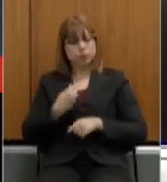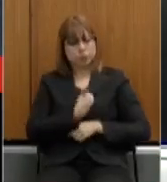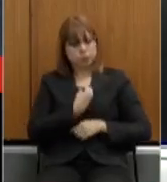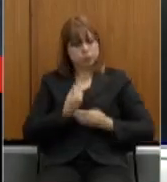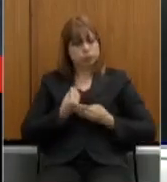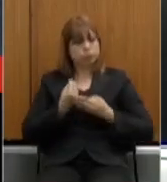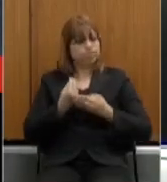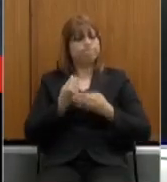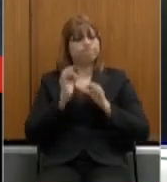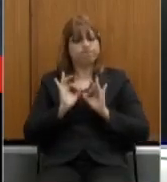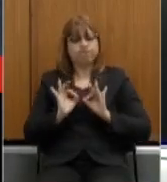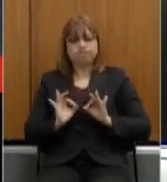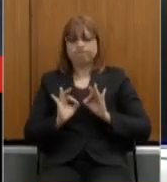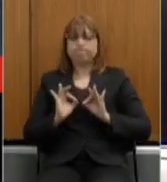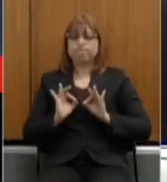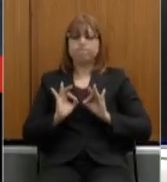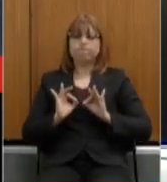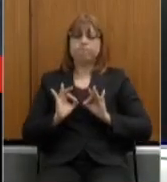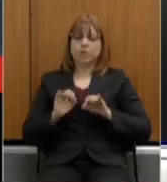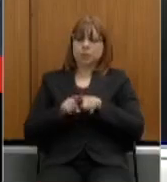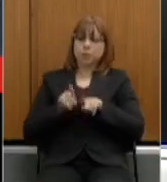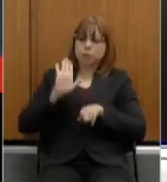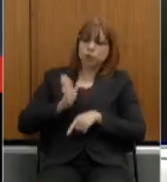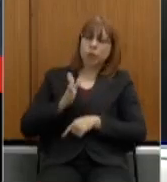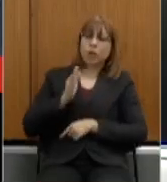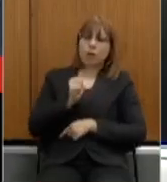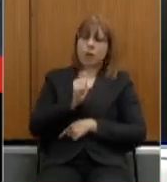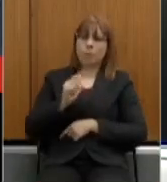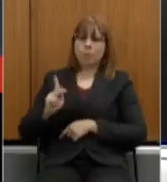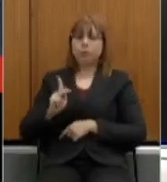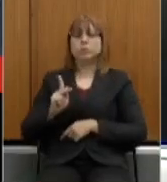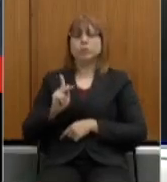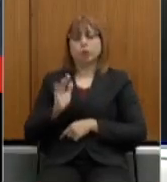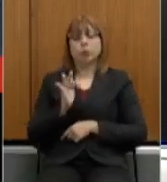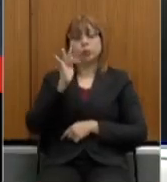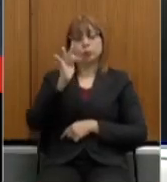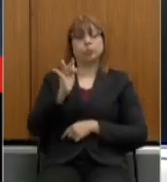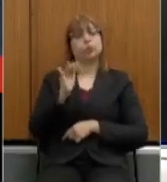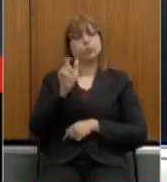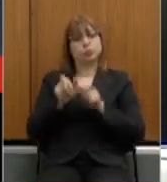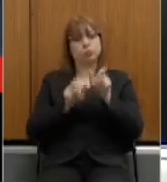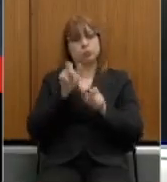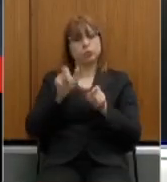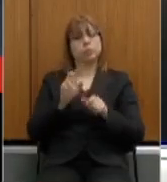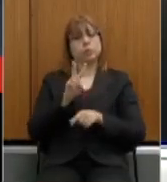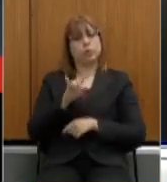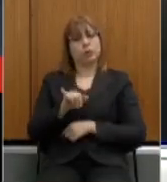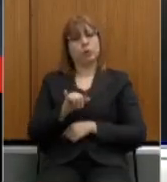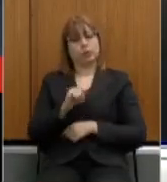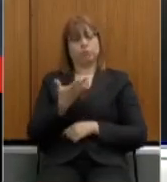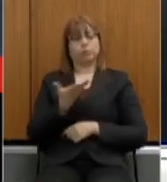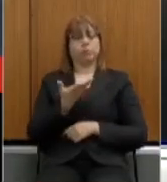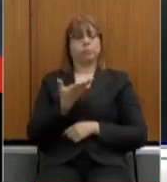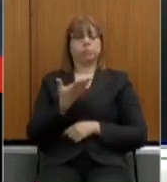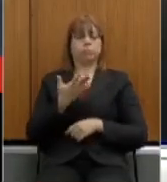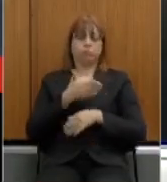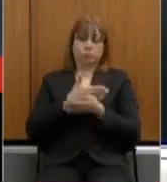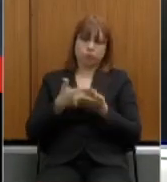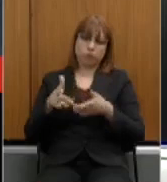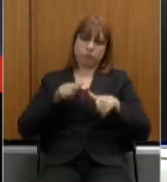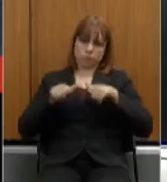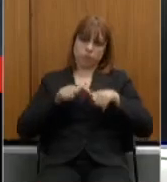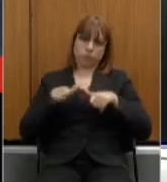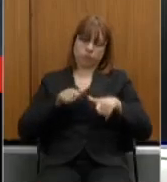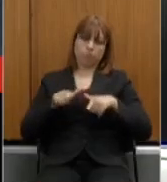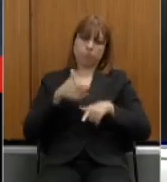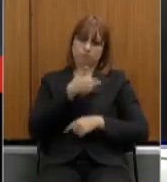sua vida e se aposentaram, e também daqueles que virão a ingressar no serviço público. Esse Parlamento,